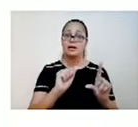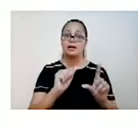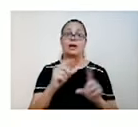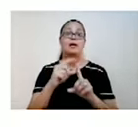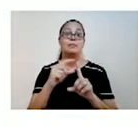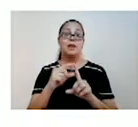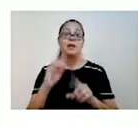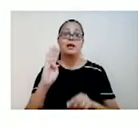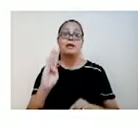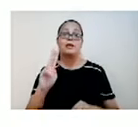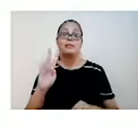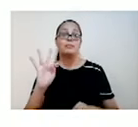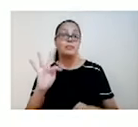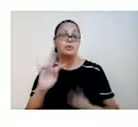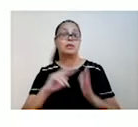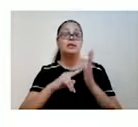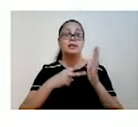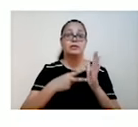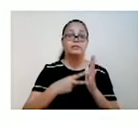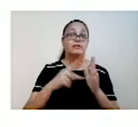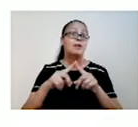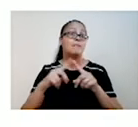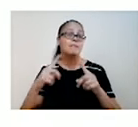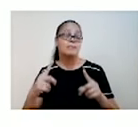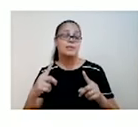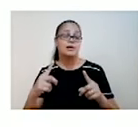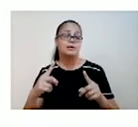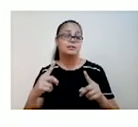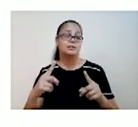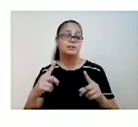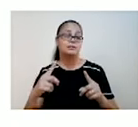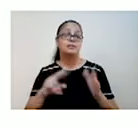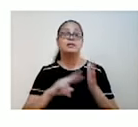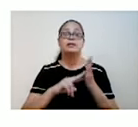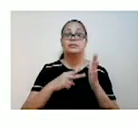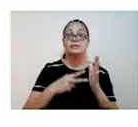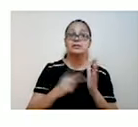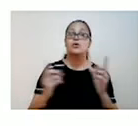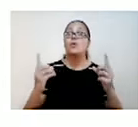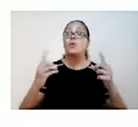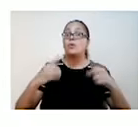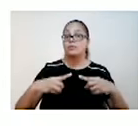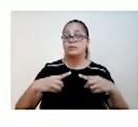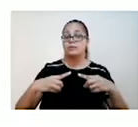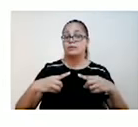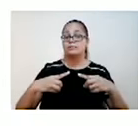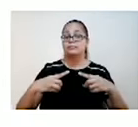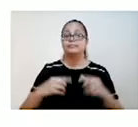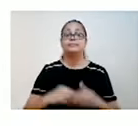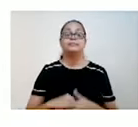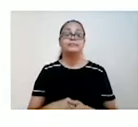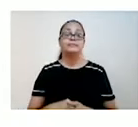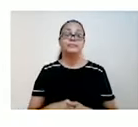sentido de contrariedade, né? But, mas. Depois disso, in addition, in addition,